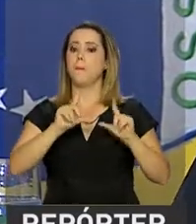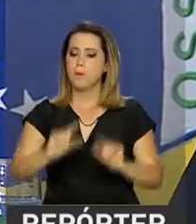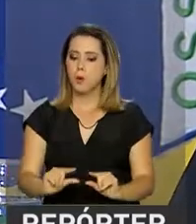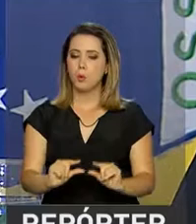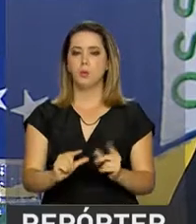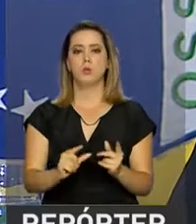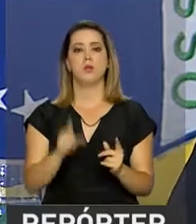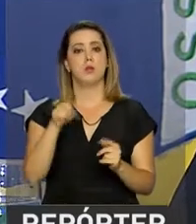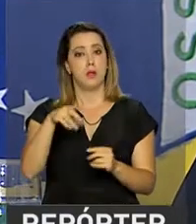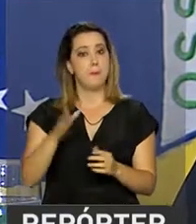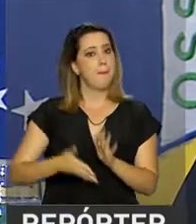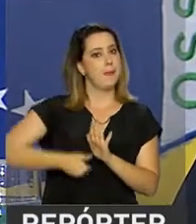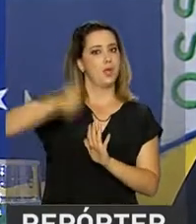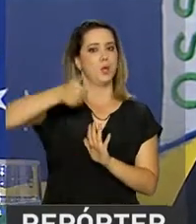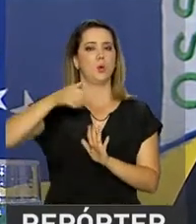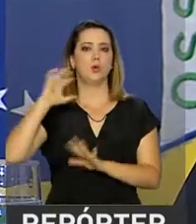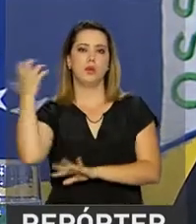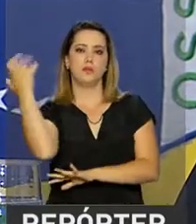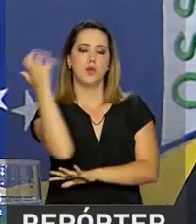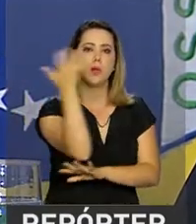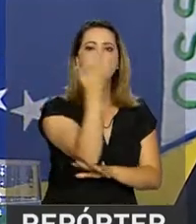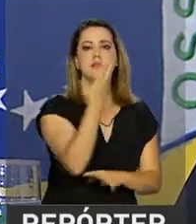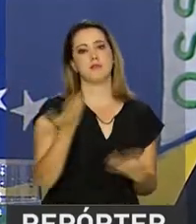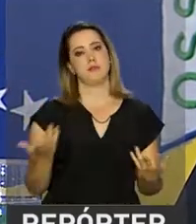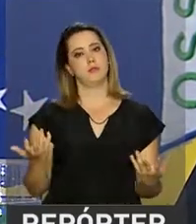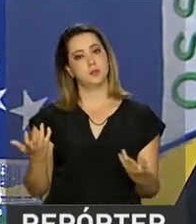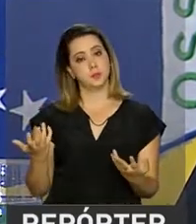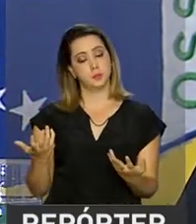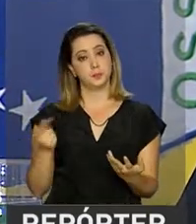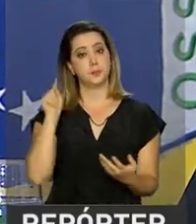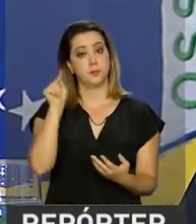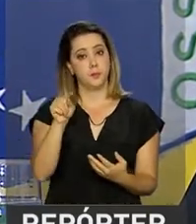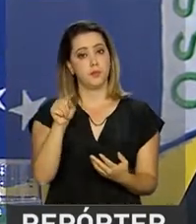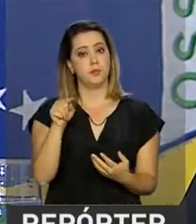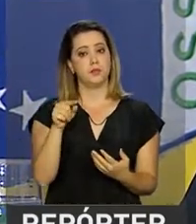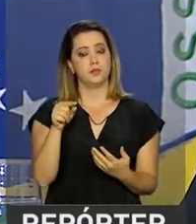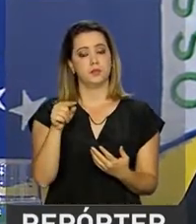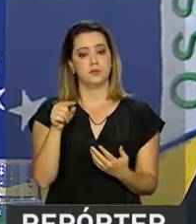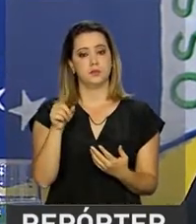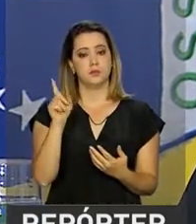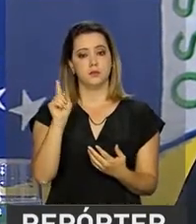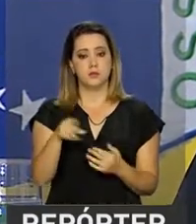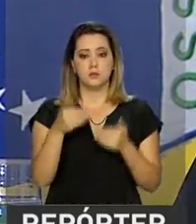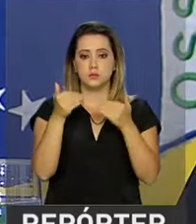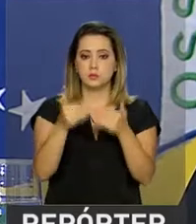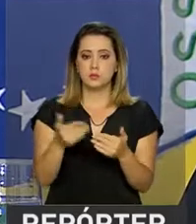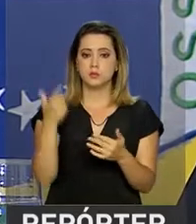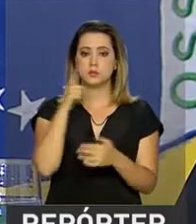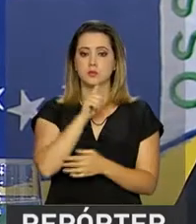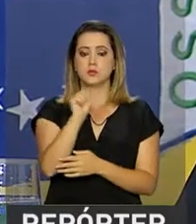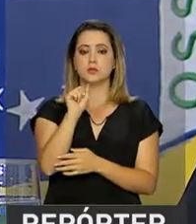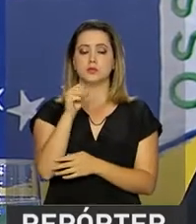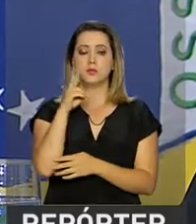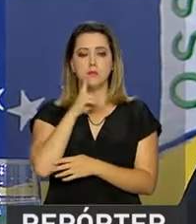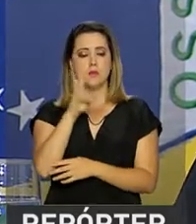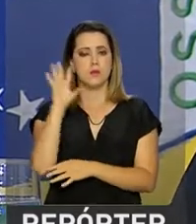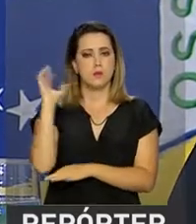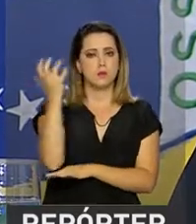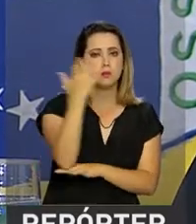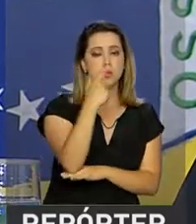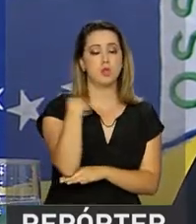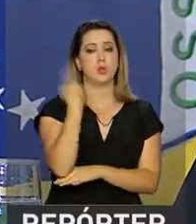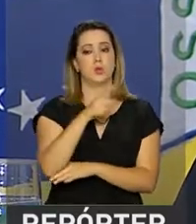incomensurável. Então, enquanto isso estiver ocorrendo, a nossa